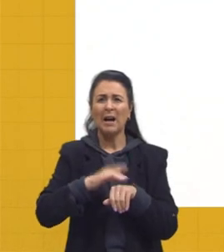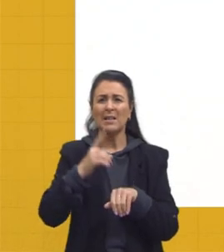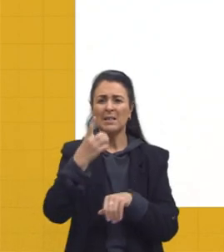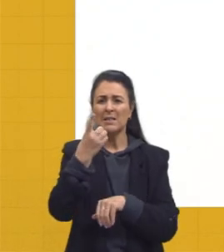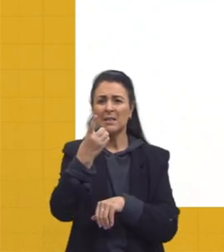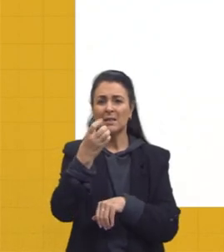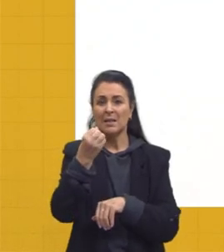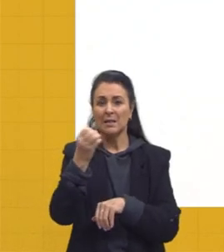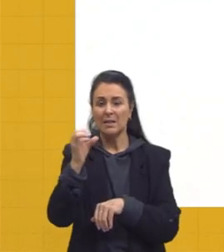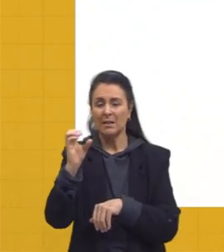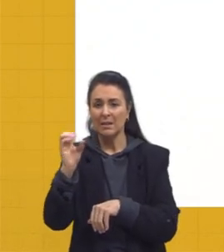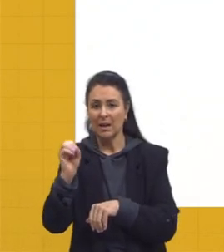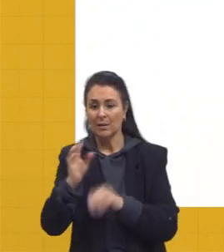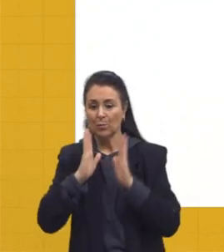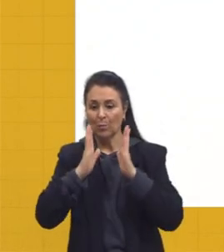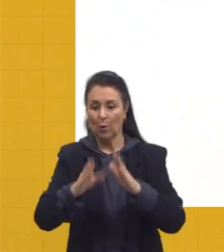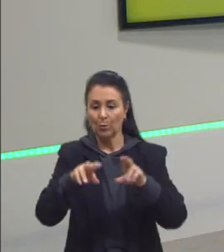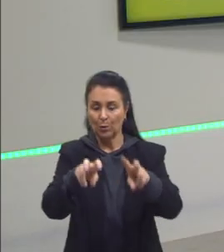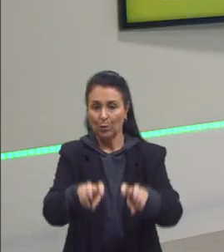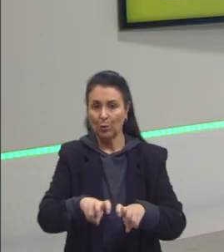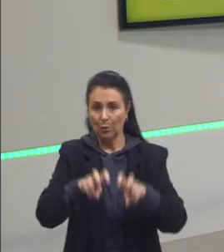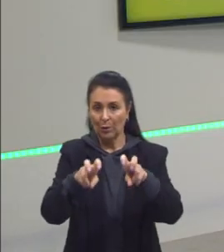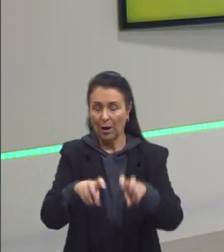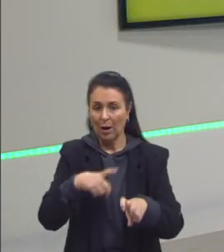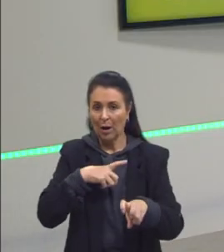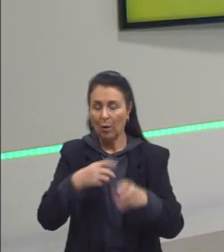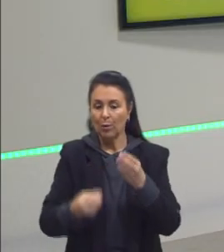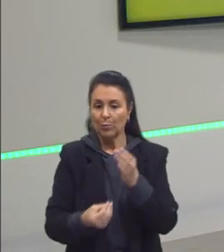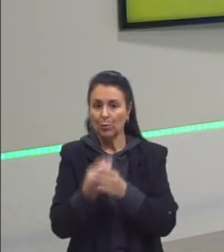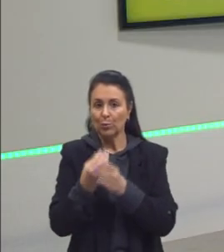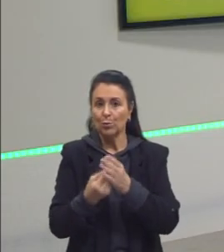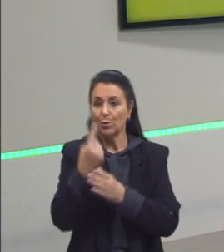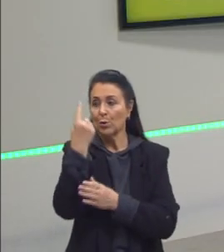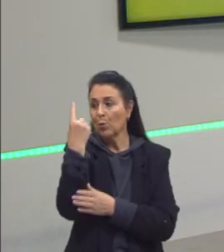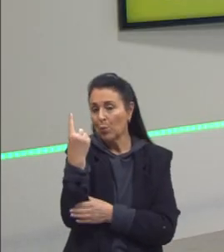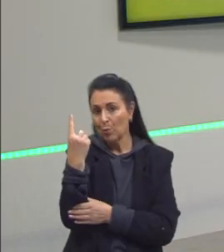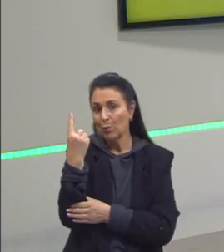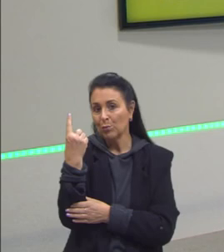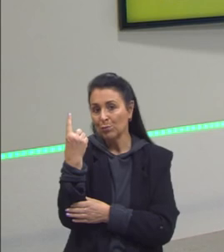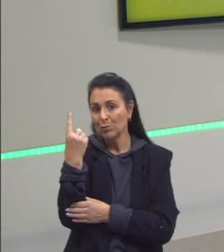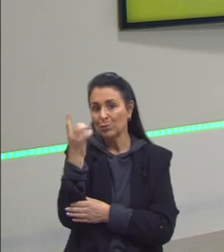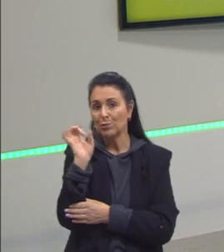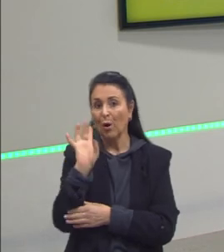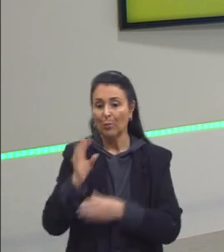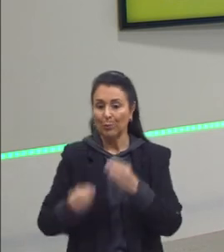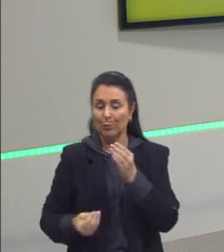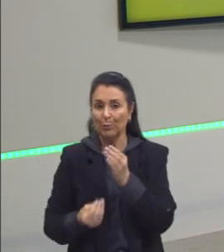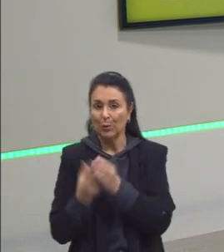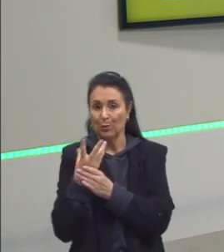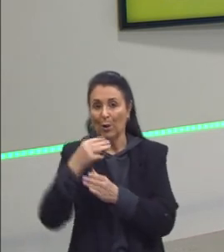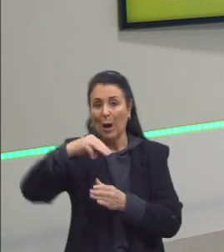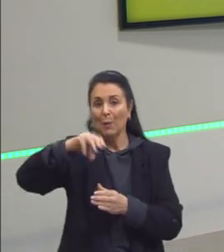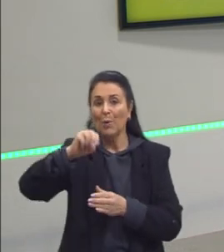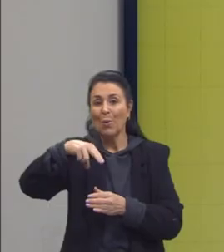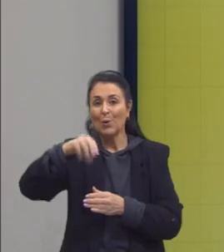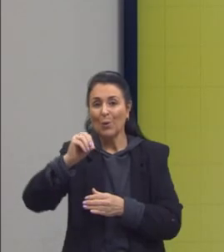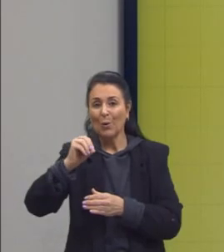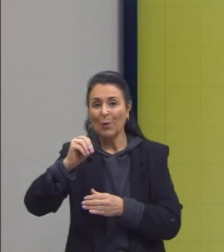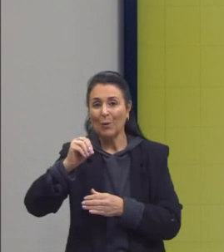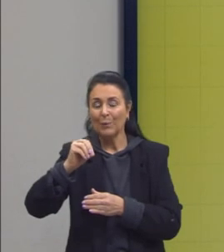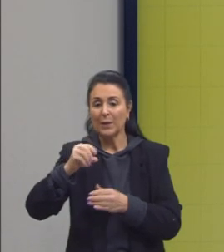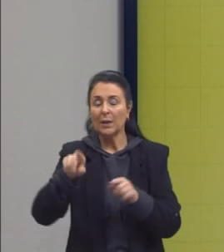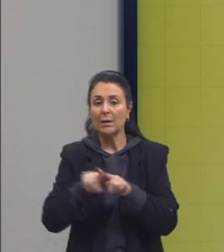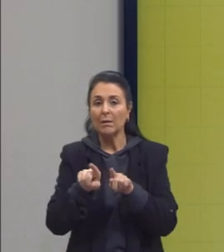o módulo rural. Possivelmente são produtoras de monocultura, aquela questão, né? Relacionadas à monocultura. E o latifúndio por